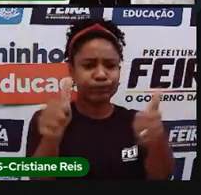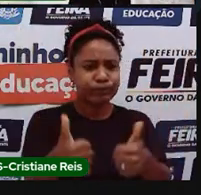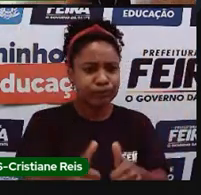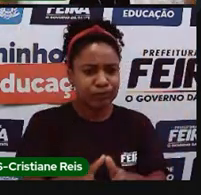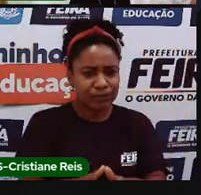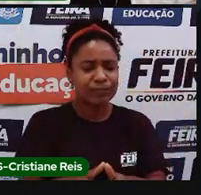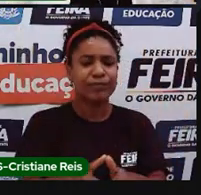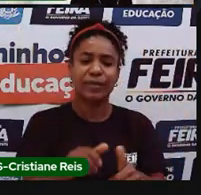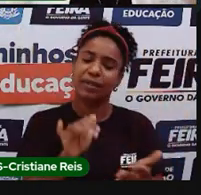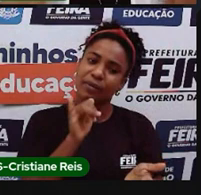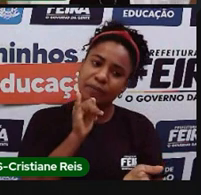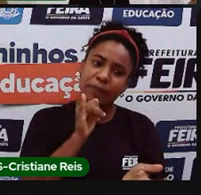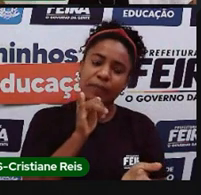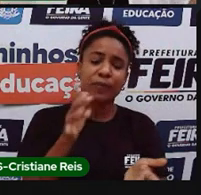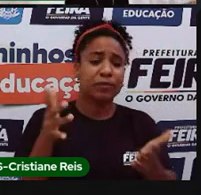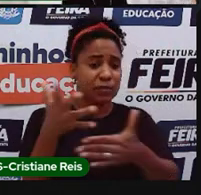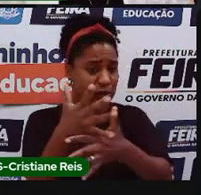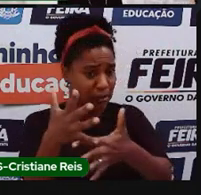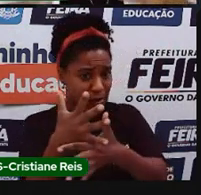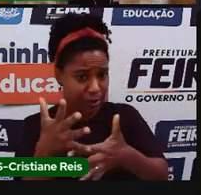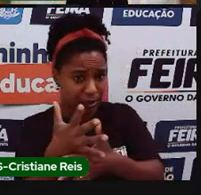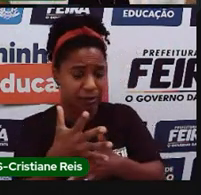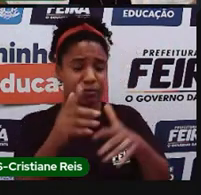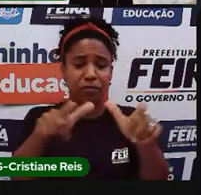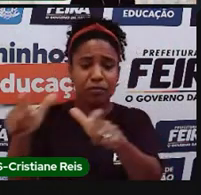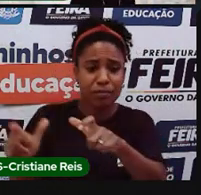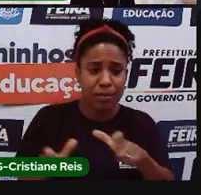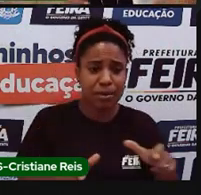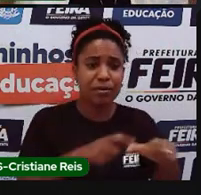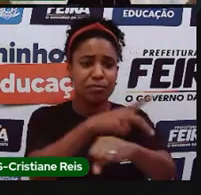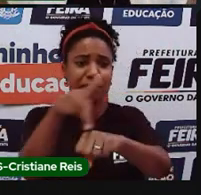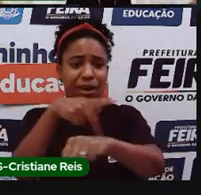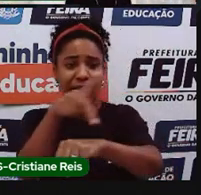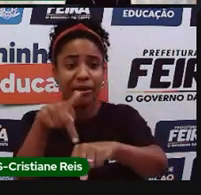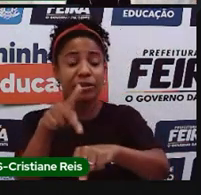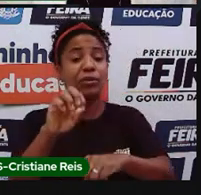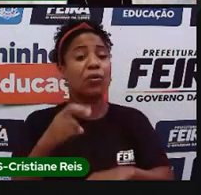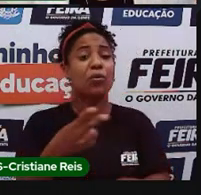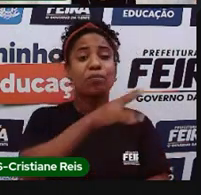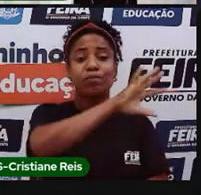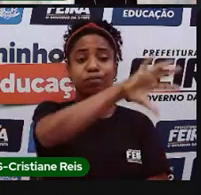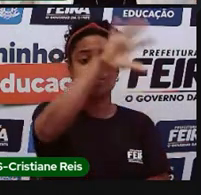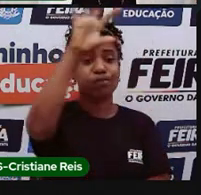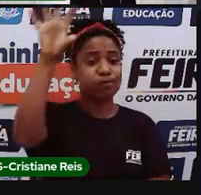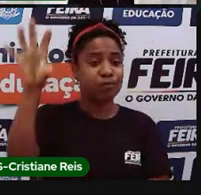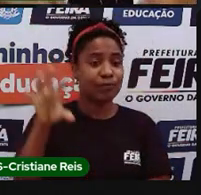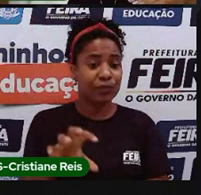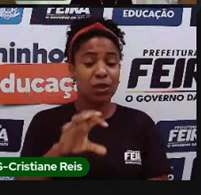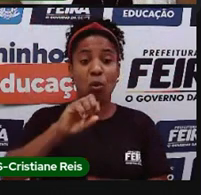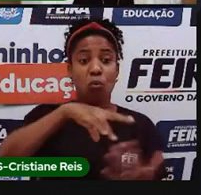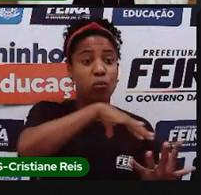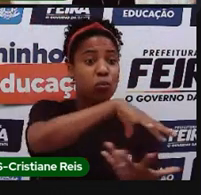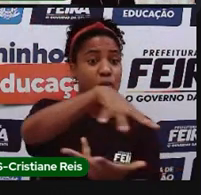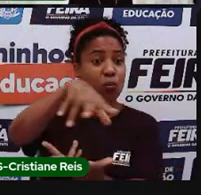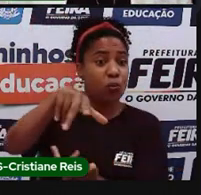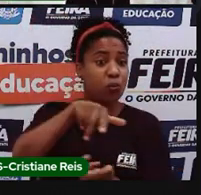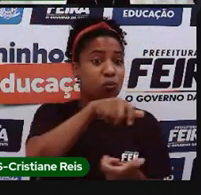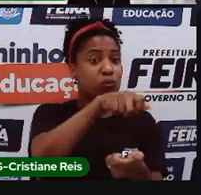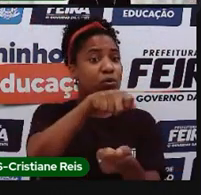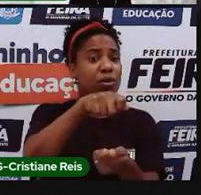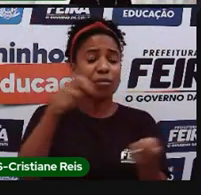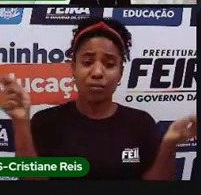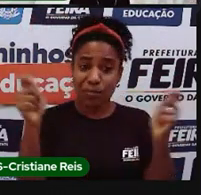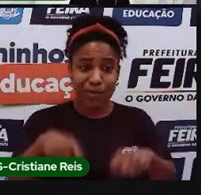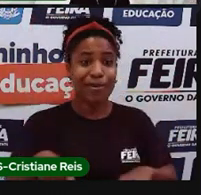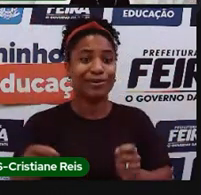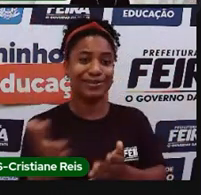uma cidade, de um bairro, de um país, de uma região, do próprio planeta Terra ali, e vou fazer uma